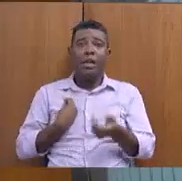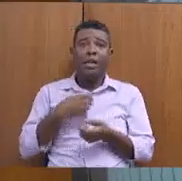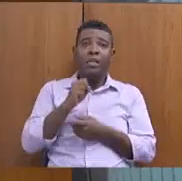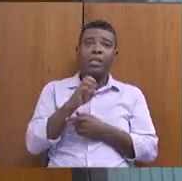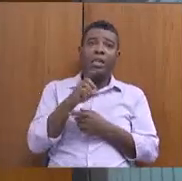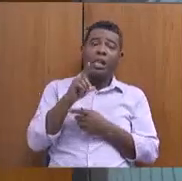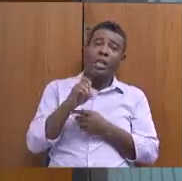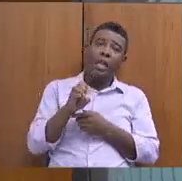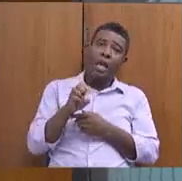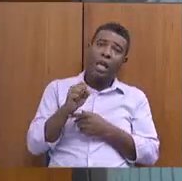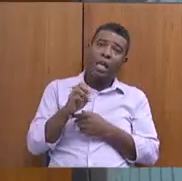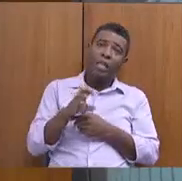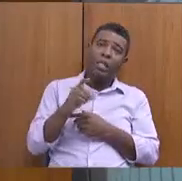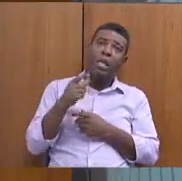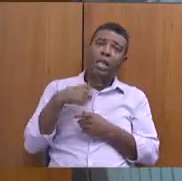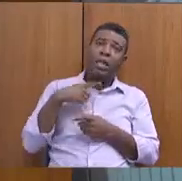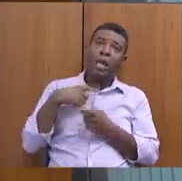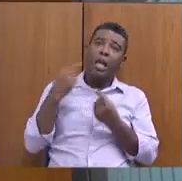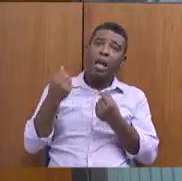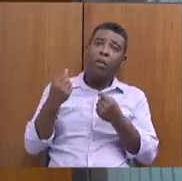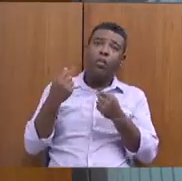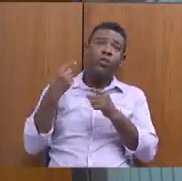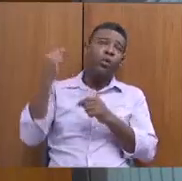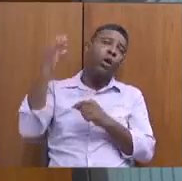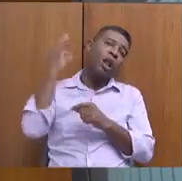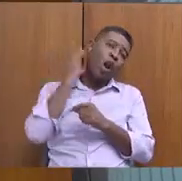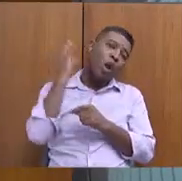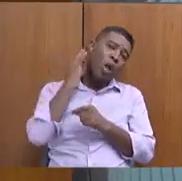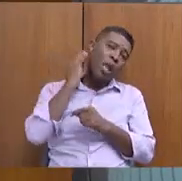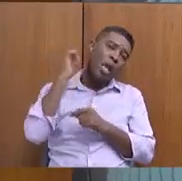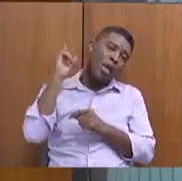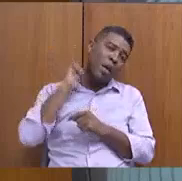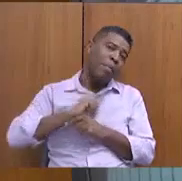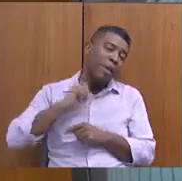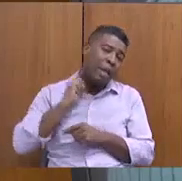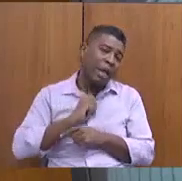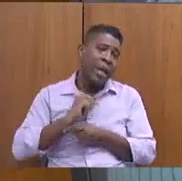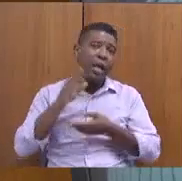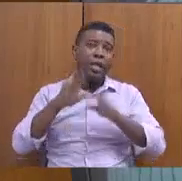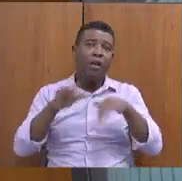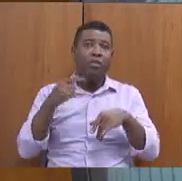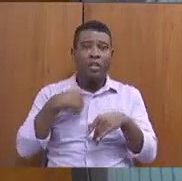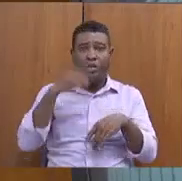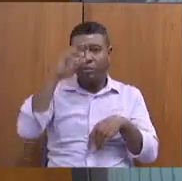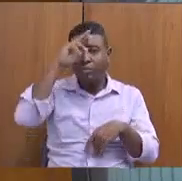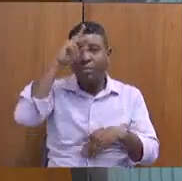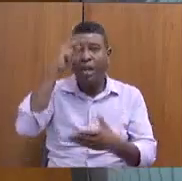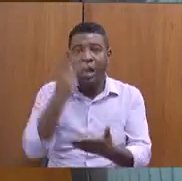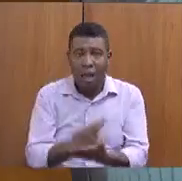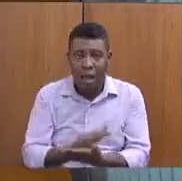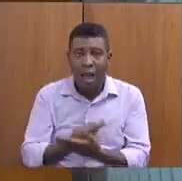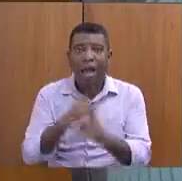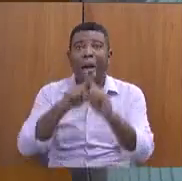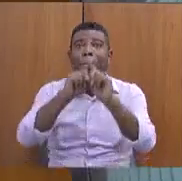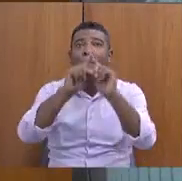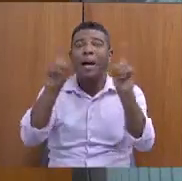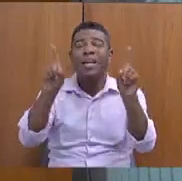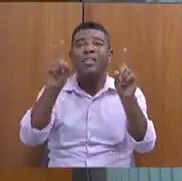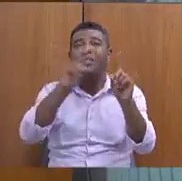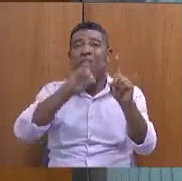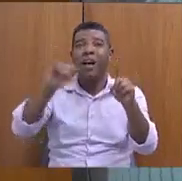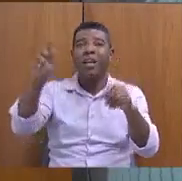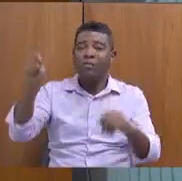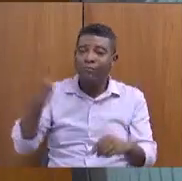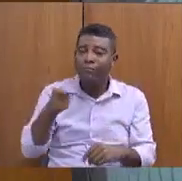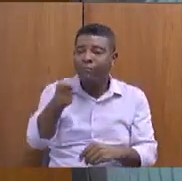Mineira e nós estamos com... Eu posso estar errando aqui, mas a gente vai colocar um grande volume de recurso no